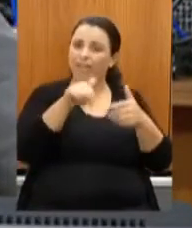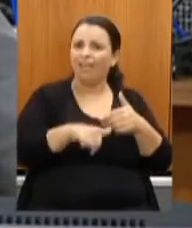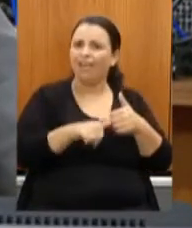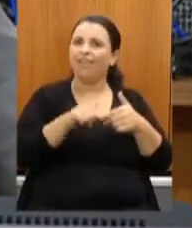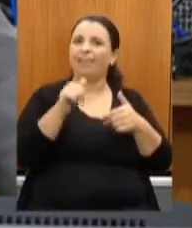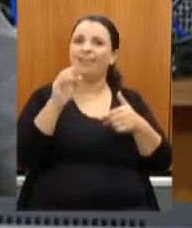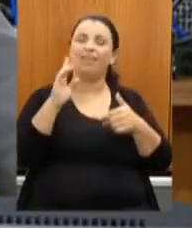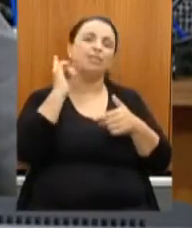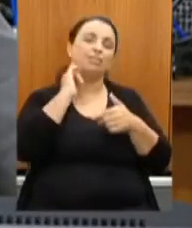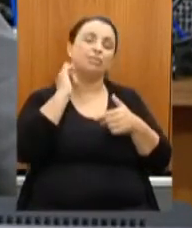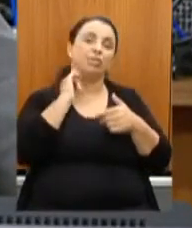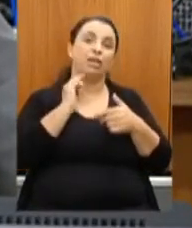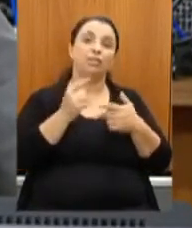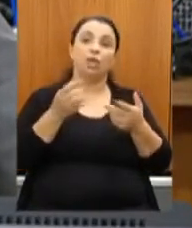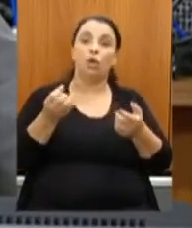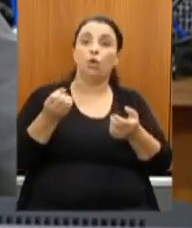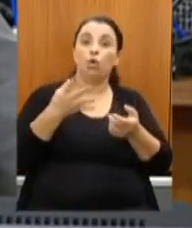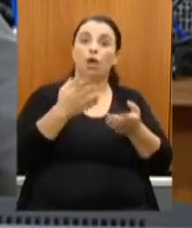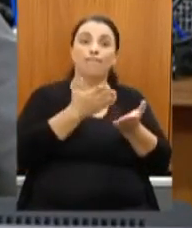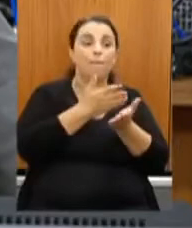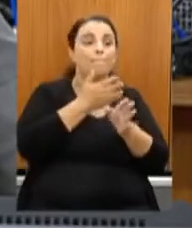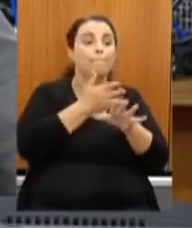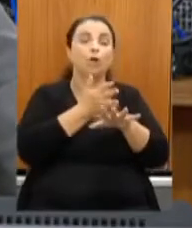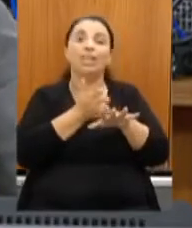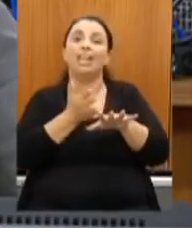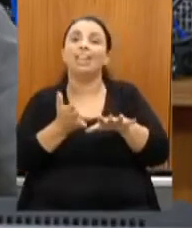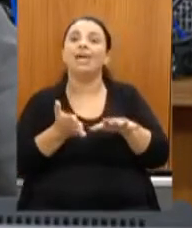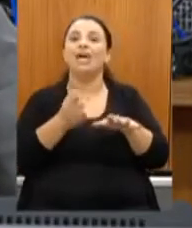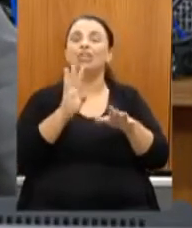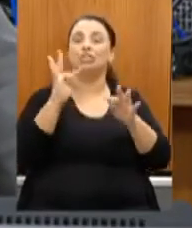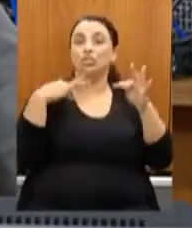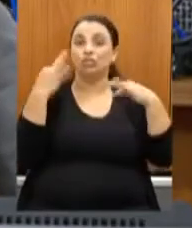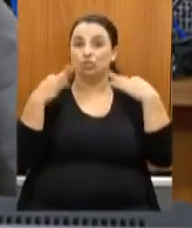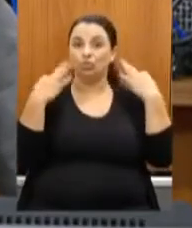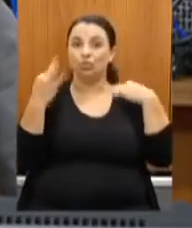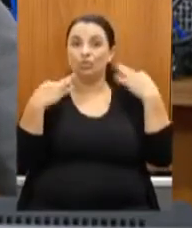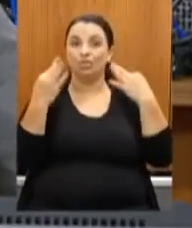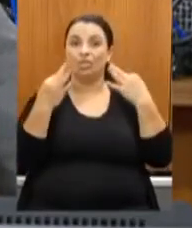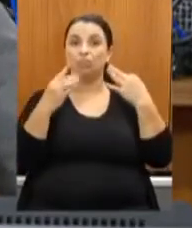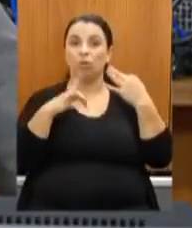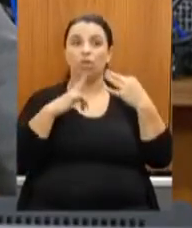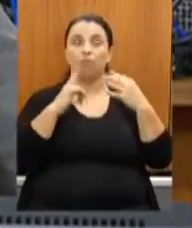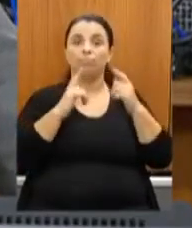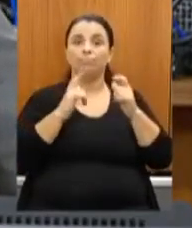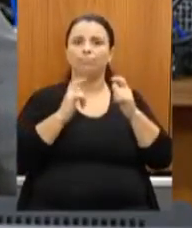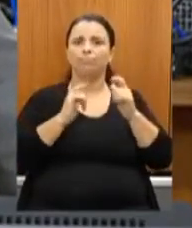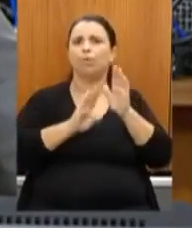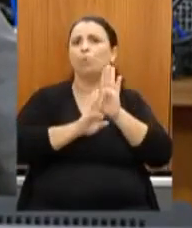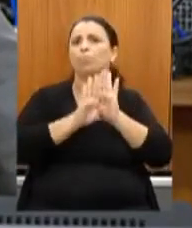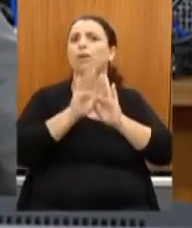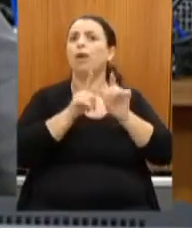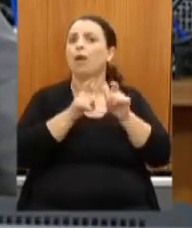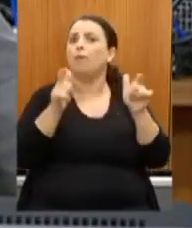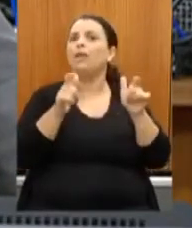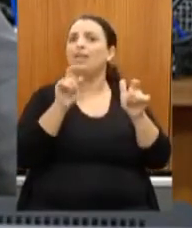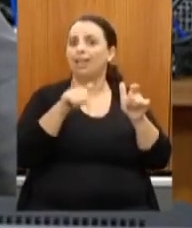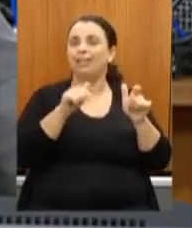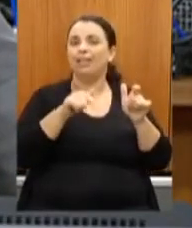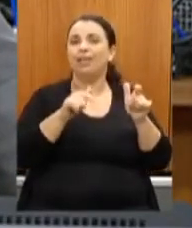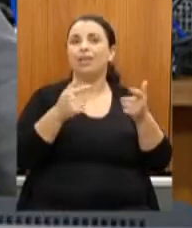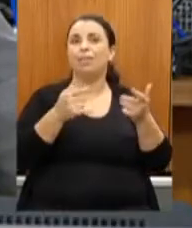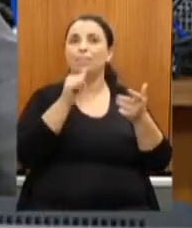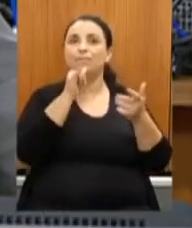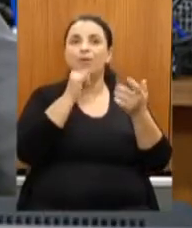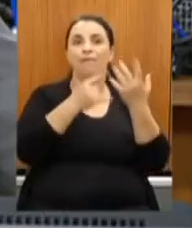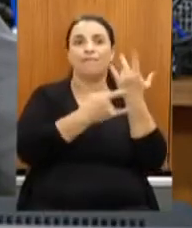uma nova modalidade de turismo que tem crescido, inclusive a Universidade Federal de Minas Gerais tem vários trabalhos